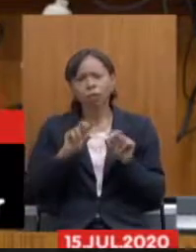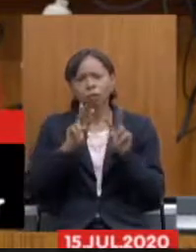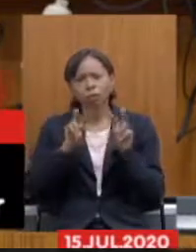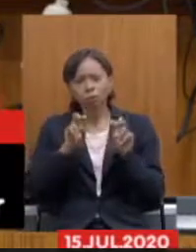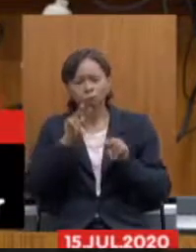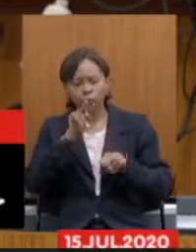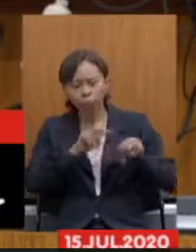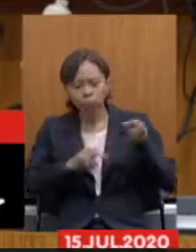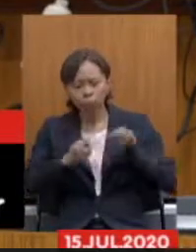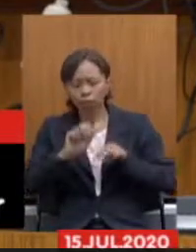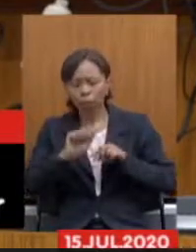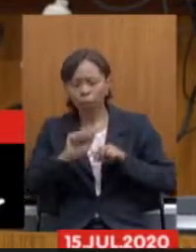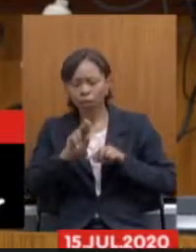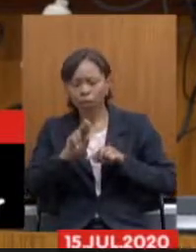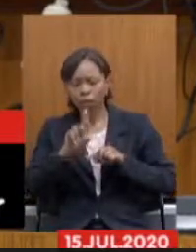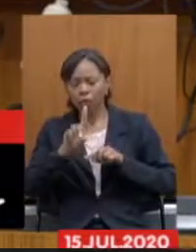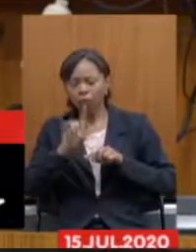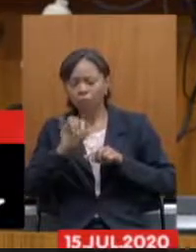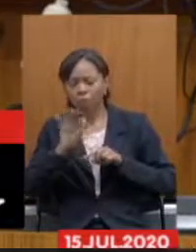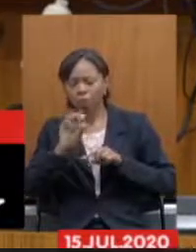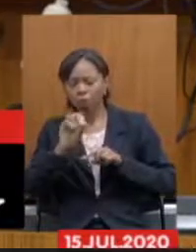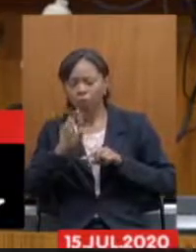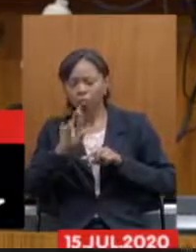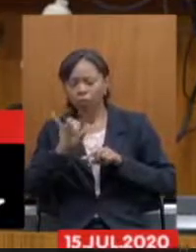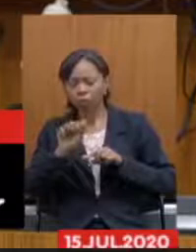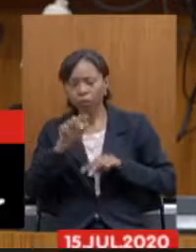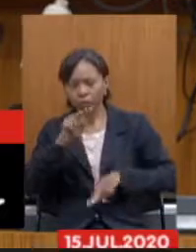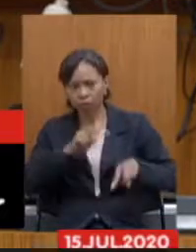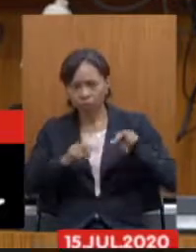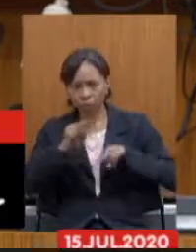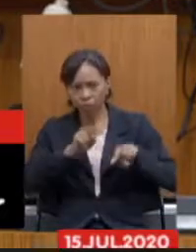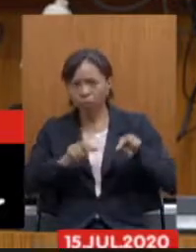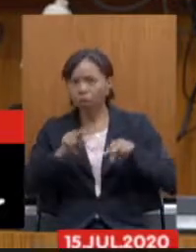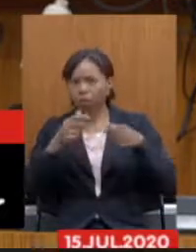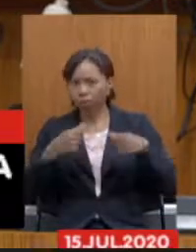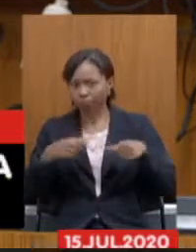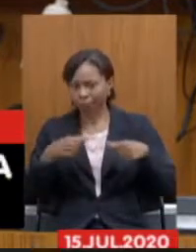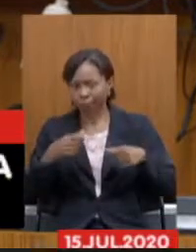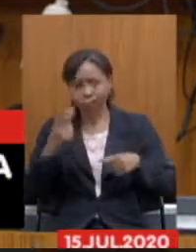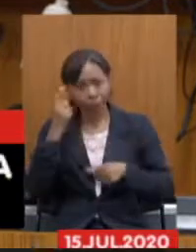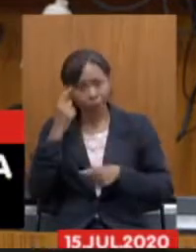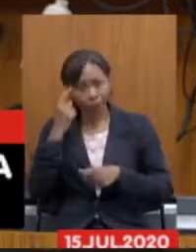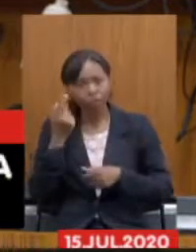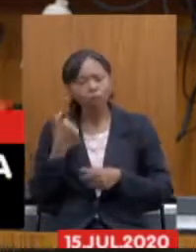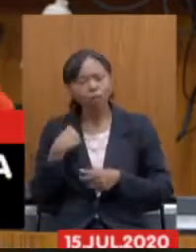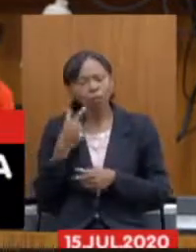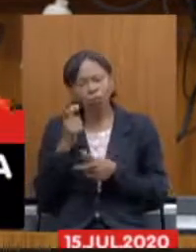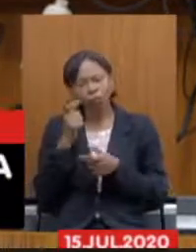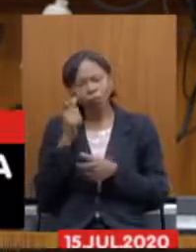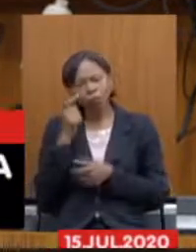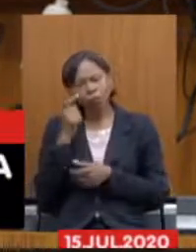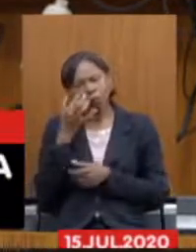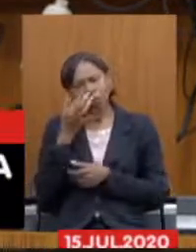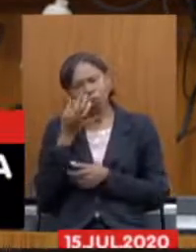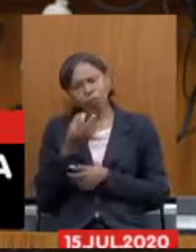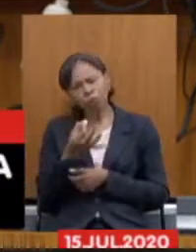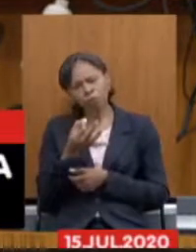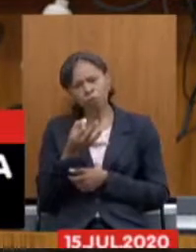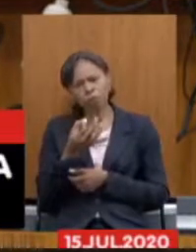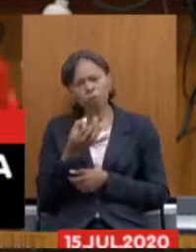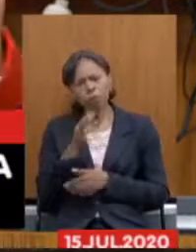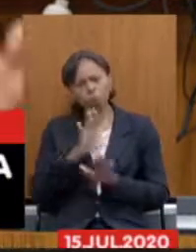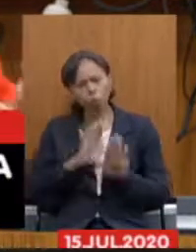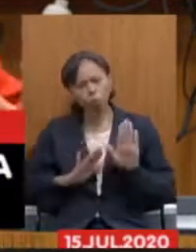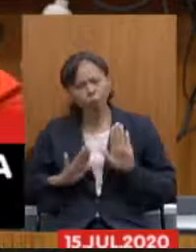que eu acho que nós deveríamos considerar porque o que eu tenho observado e tenho tido cuidado de estar presente